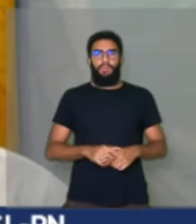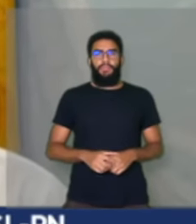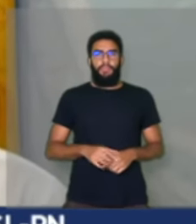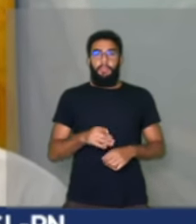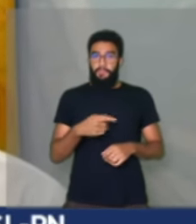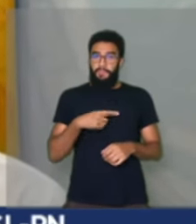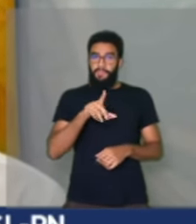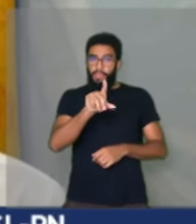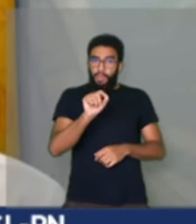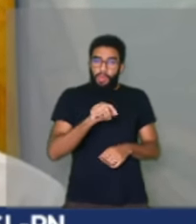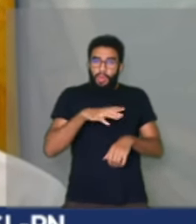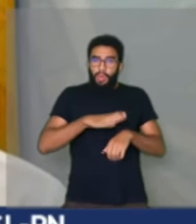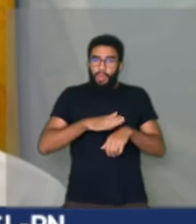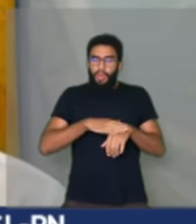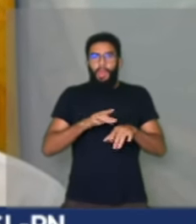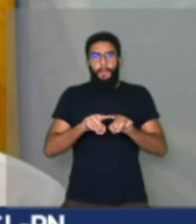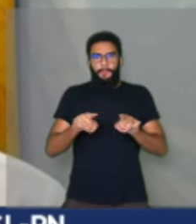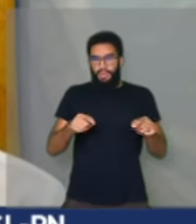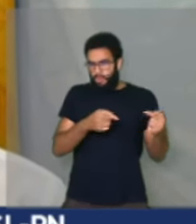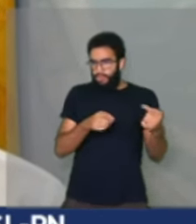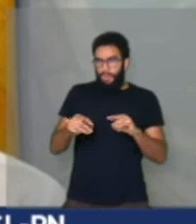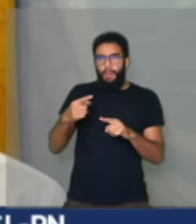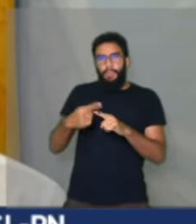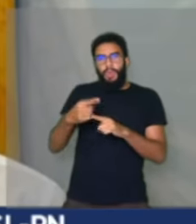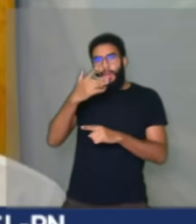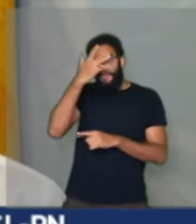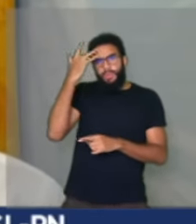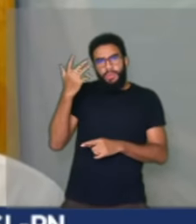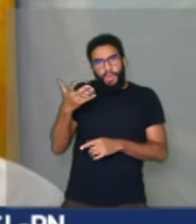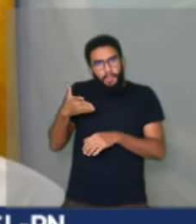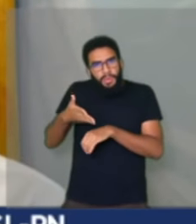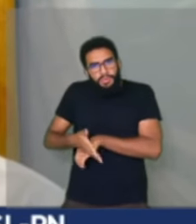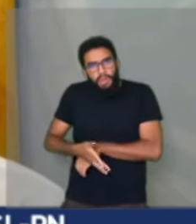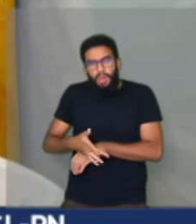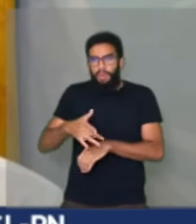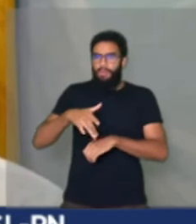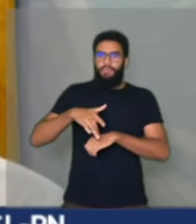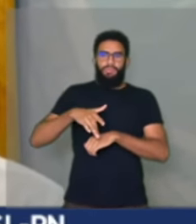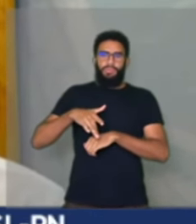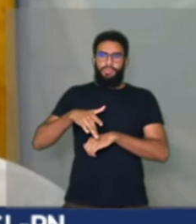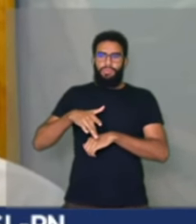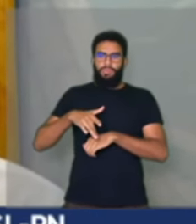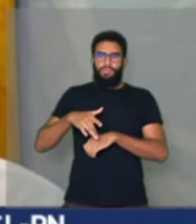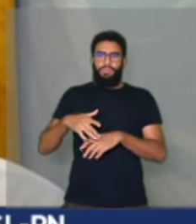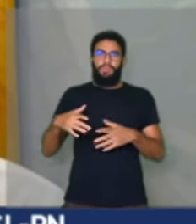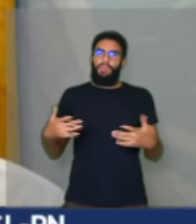pro lado de lá. Mas agredir o cara porque o cara quer participar? Isso é um absurdo. Então, por favor...